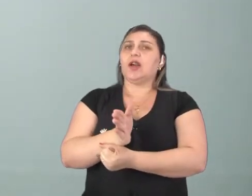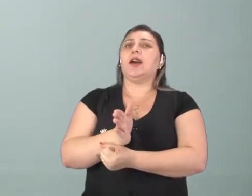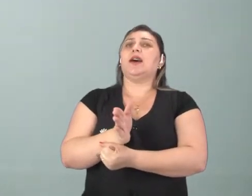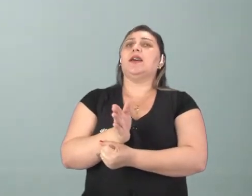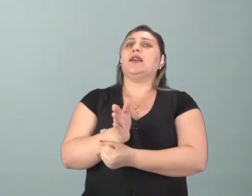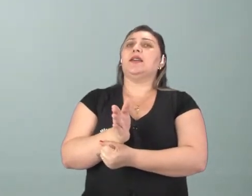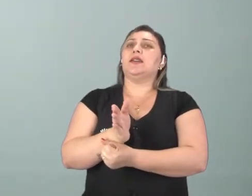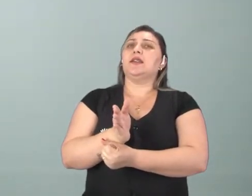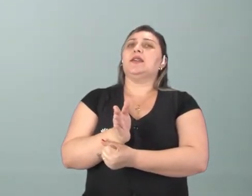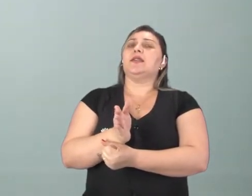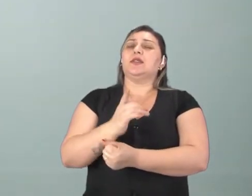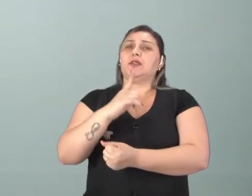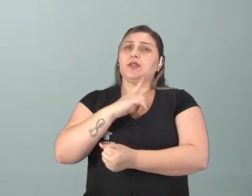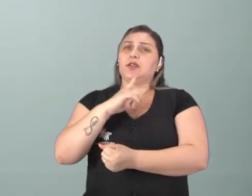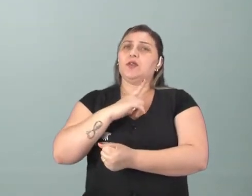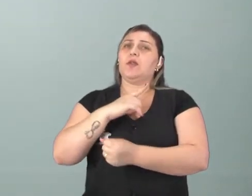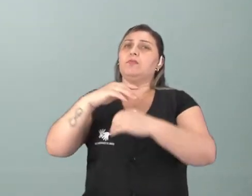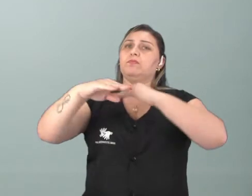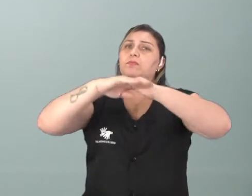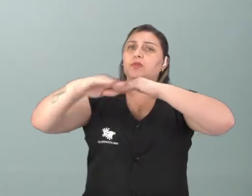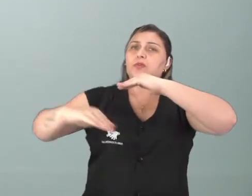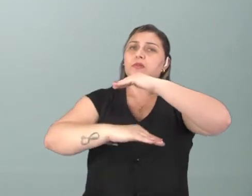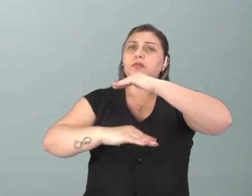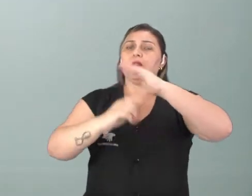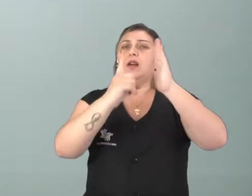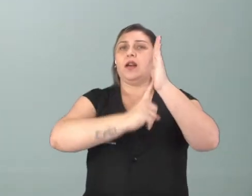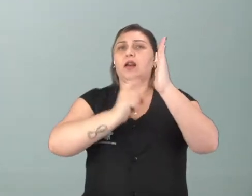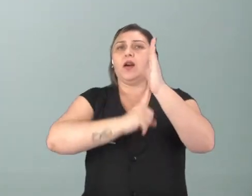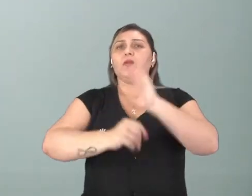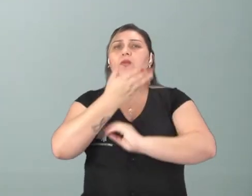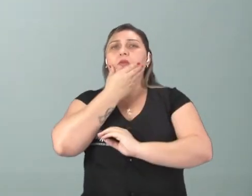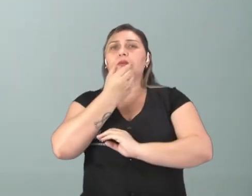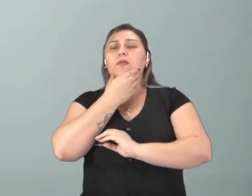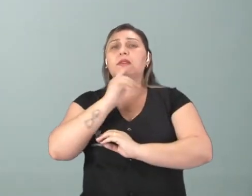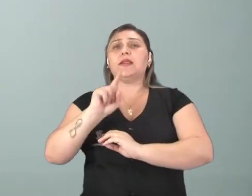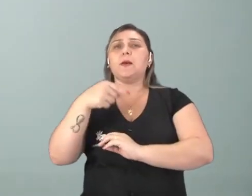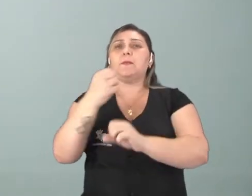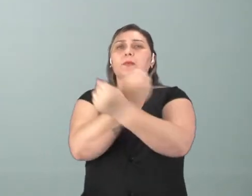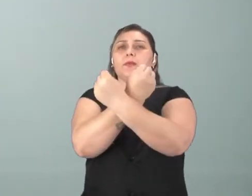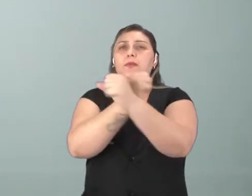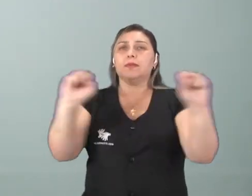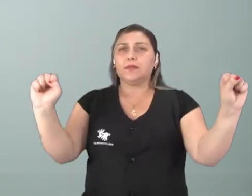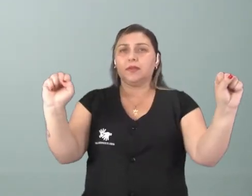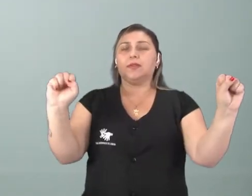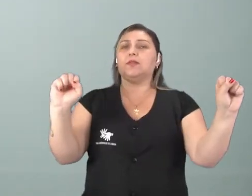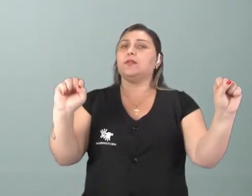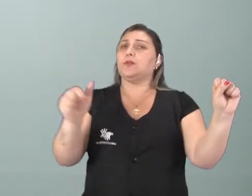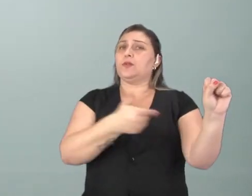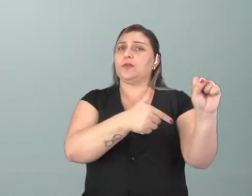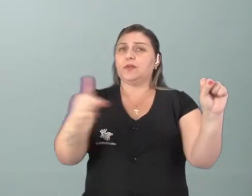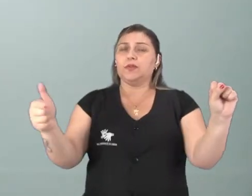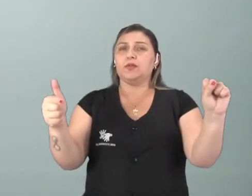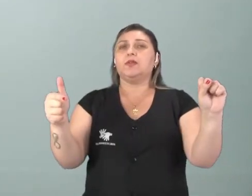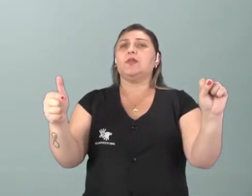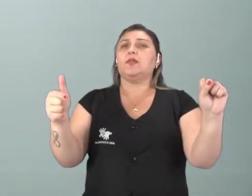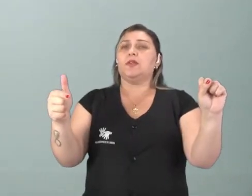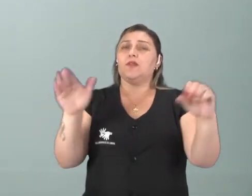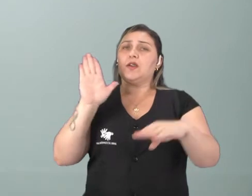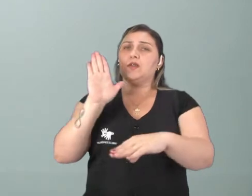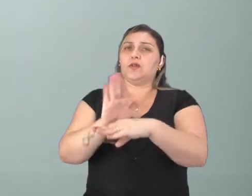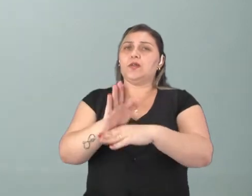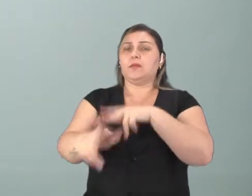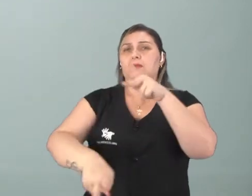condição tido como inferiores aos brancos. E aí, mesmo após a abolição da escravatura, a gente não teve um amparato para essa